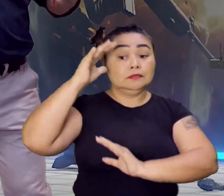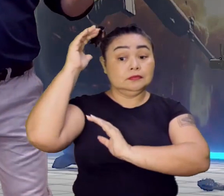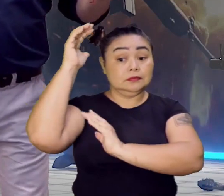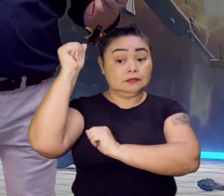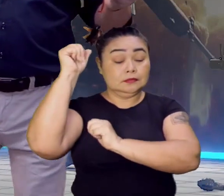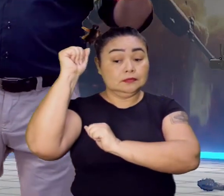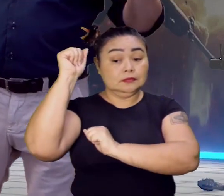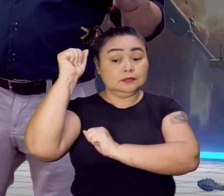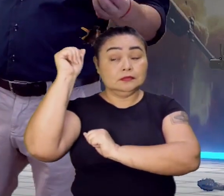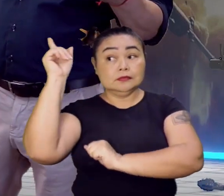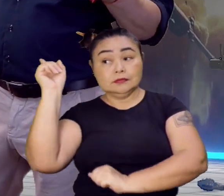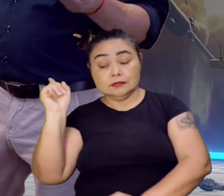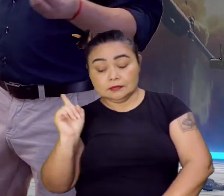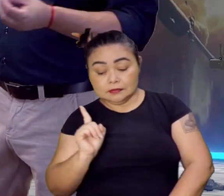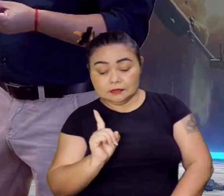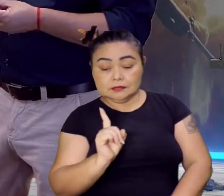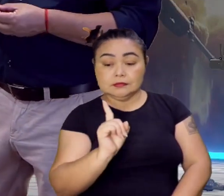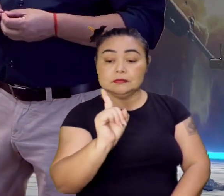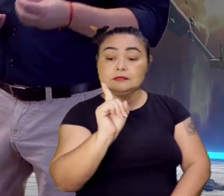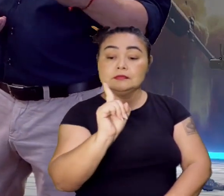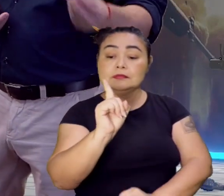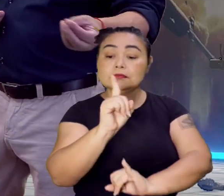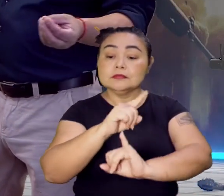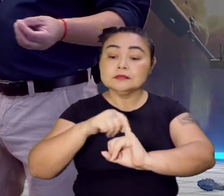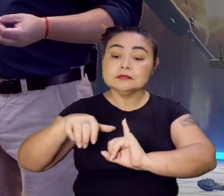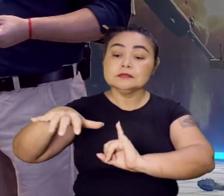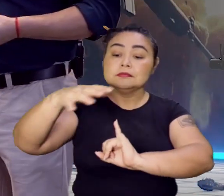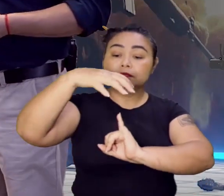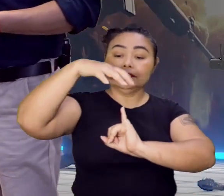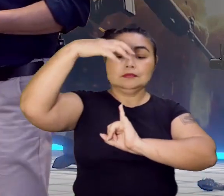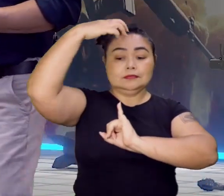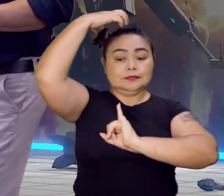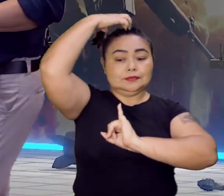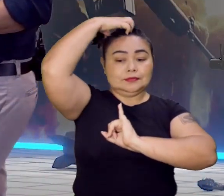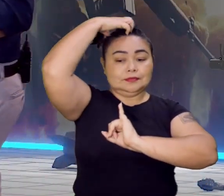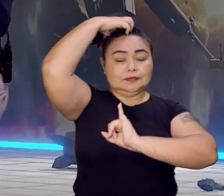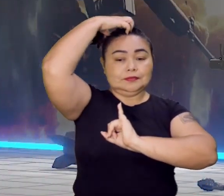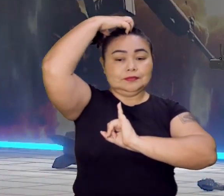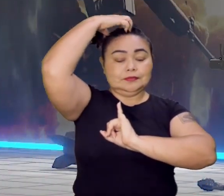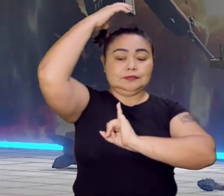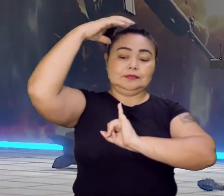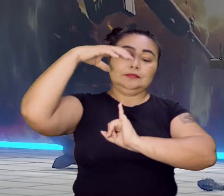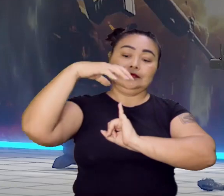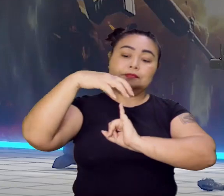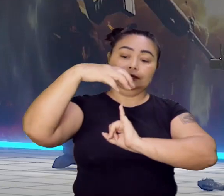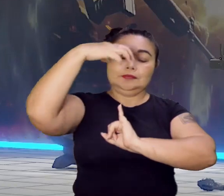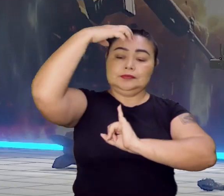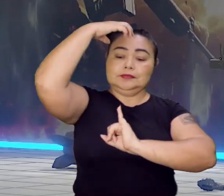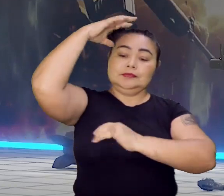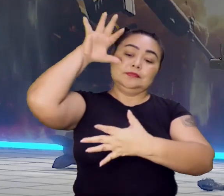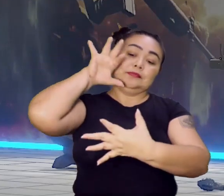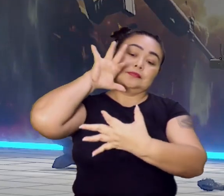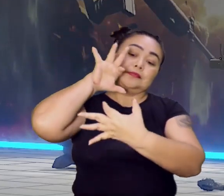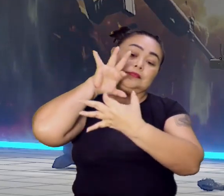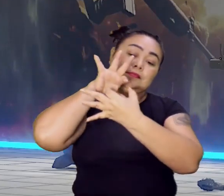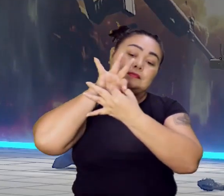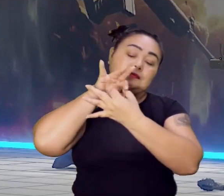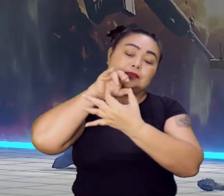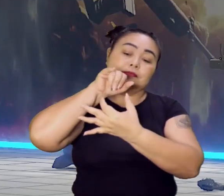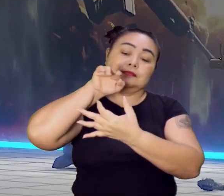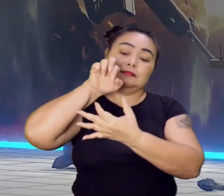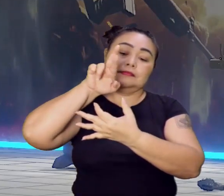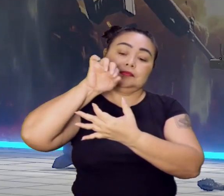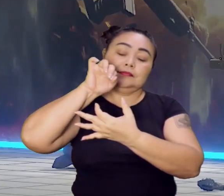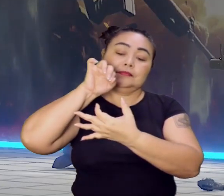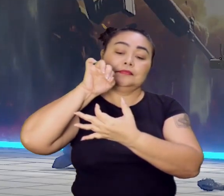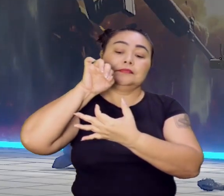vão se tornar um só reino. Esse daí vai ser chamado de União Ibérica. O reino de Portugal